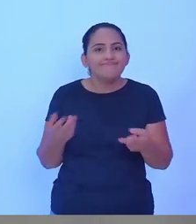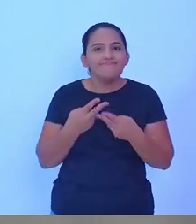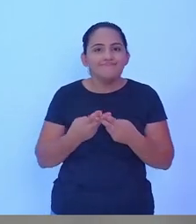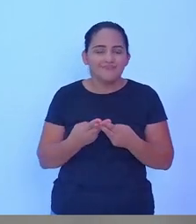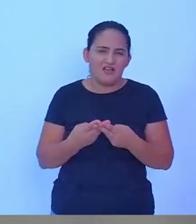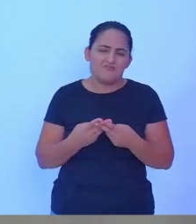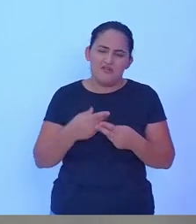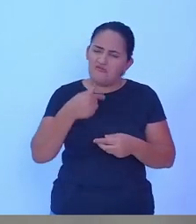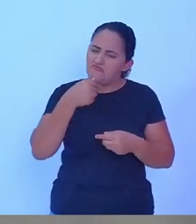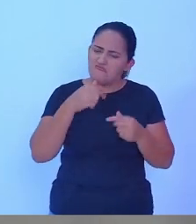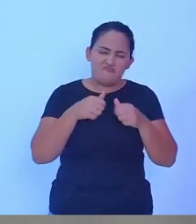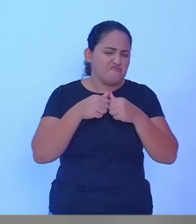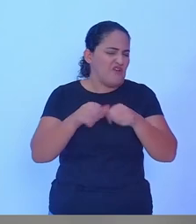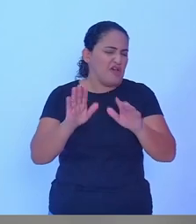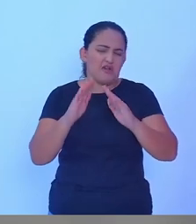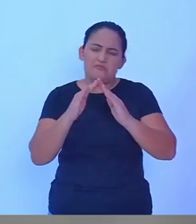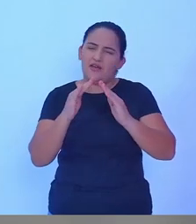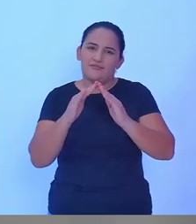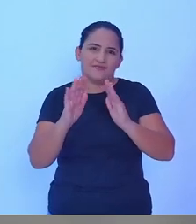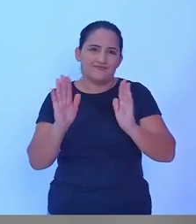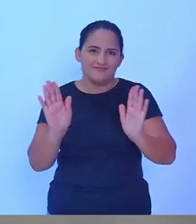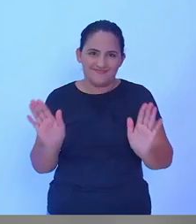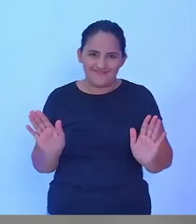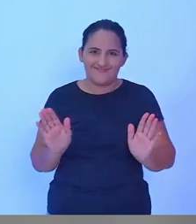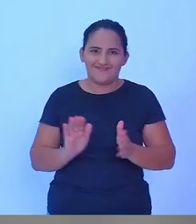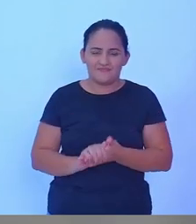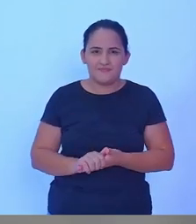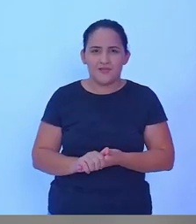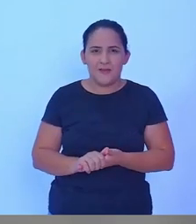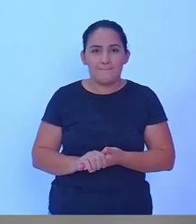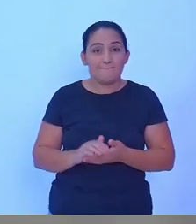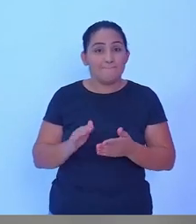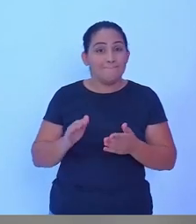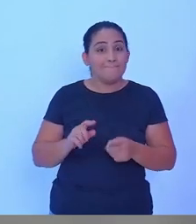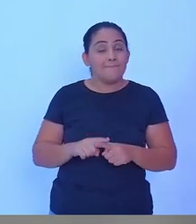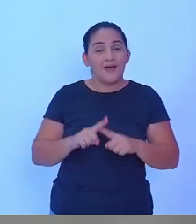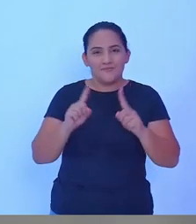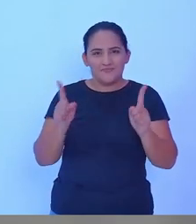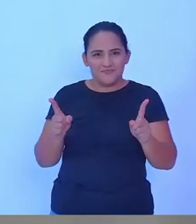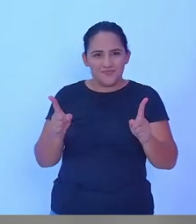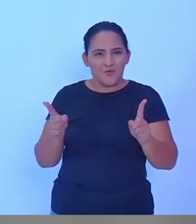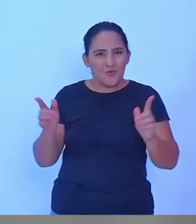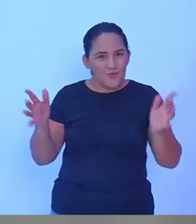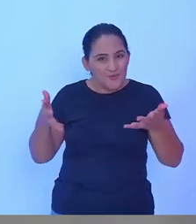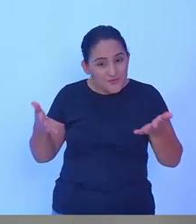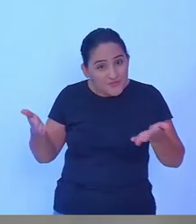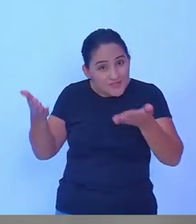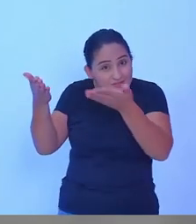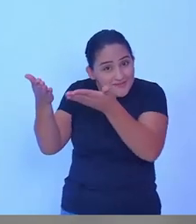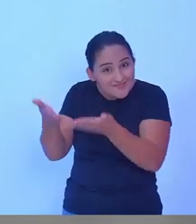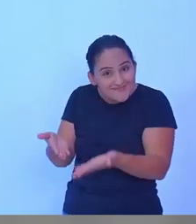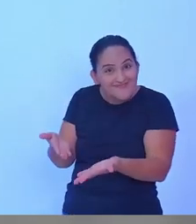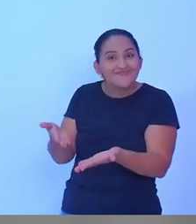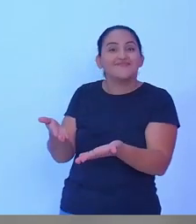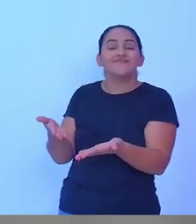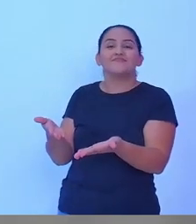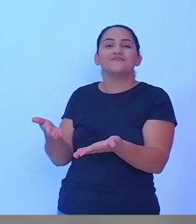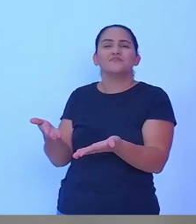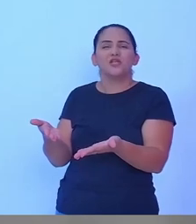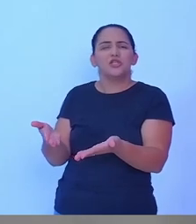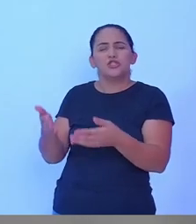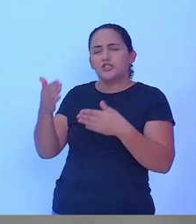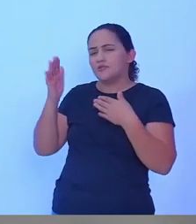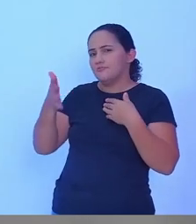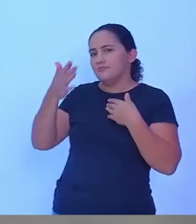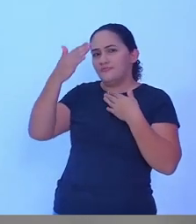casa se não quer. Mas nós temos a presença, a ilustre presença, da qual a gente já agradece,